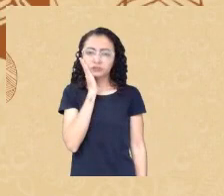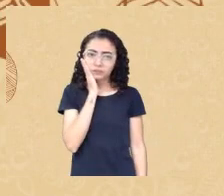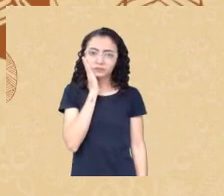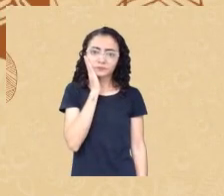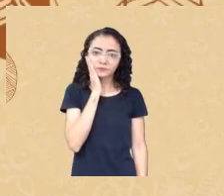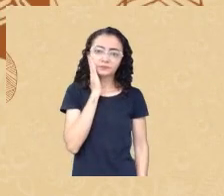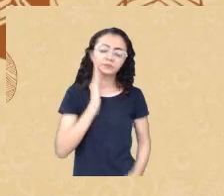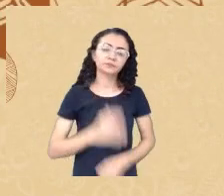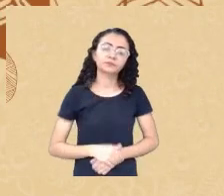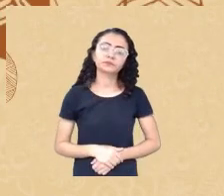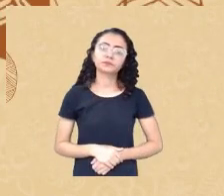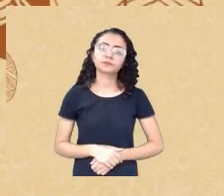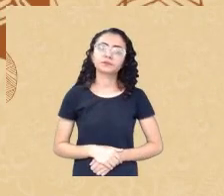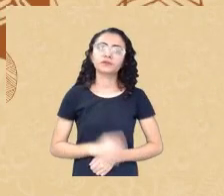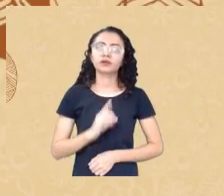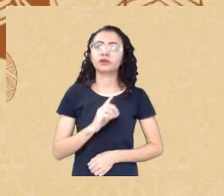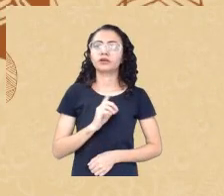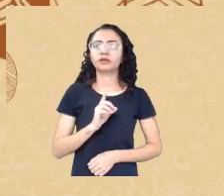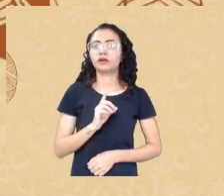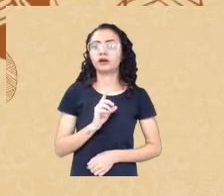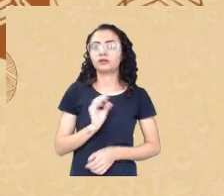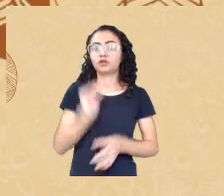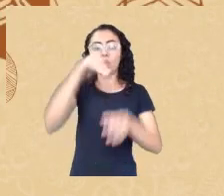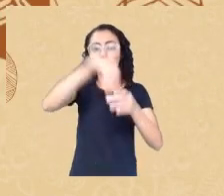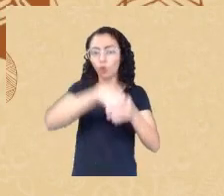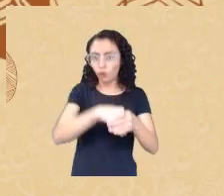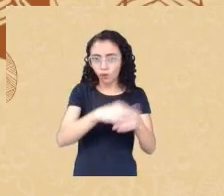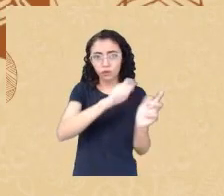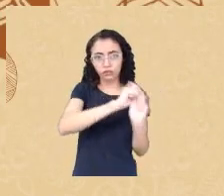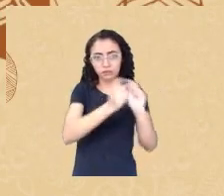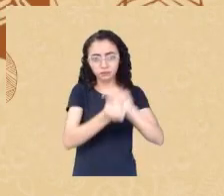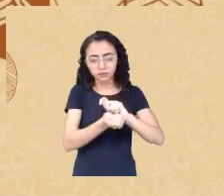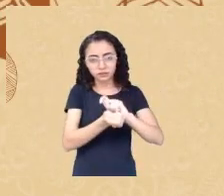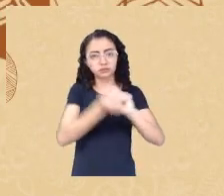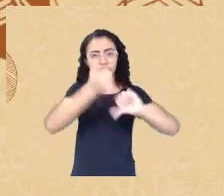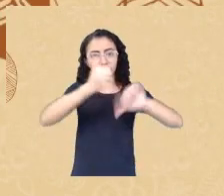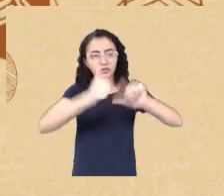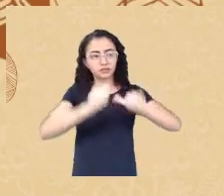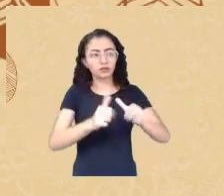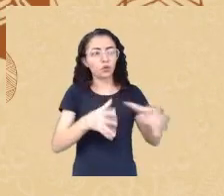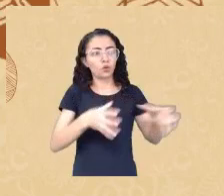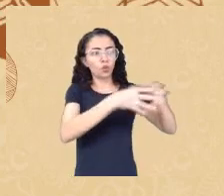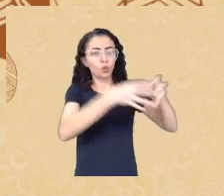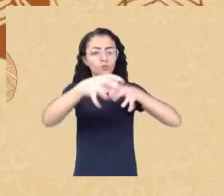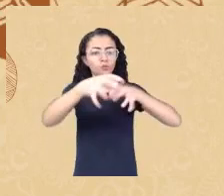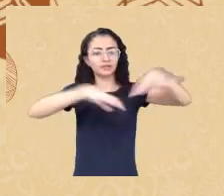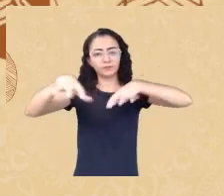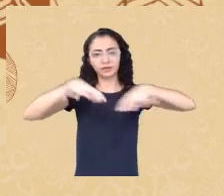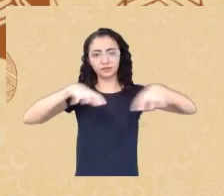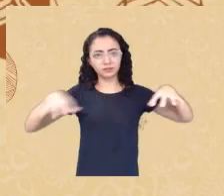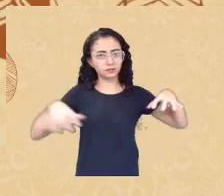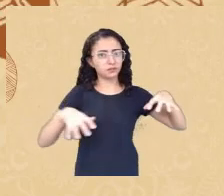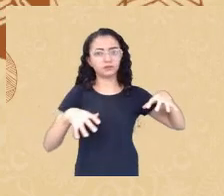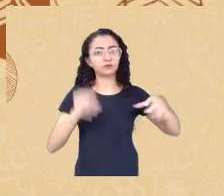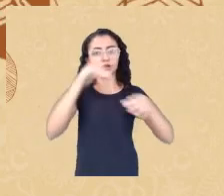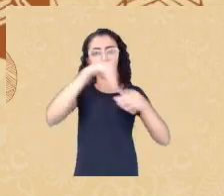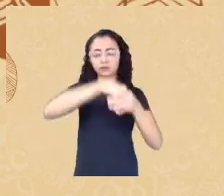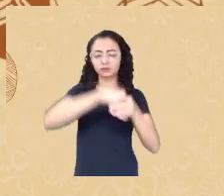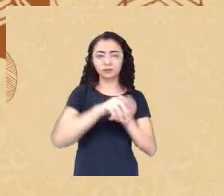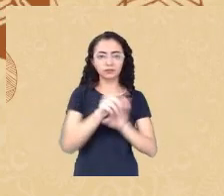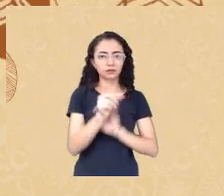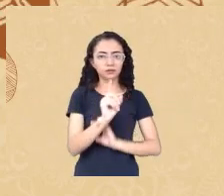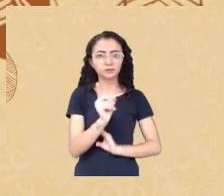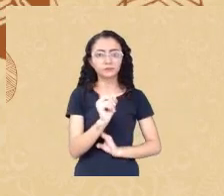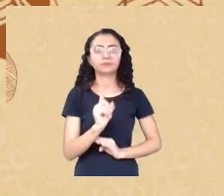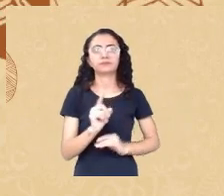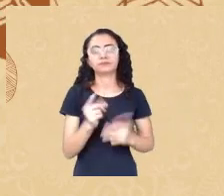grupos étnicos nós não colocamos mesmo porque era uma outra realidade isso foi há alguns anos atrás hoje eu já gosto